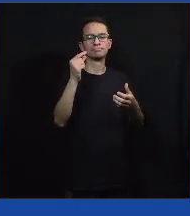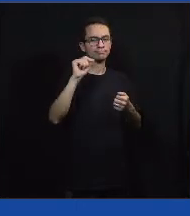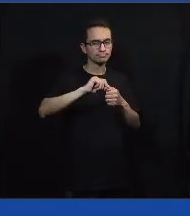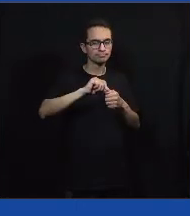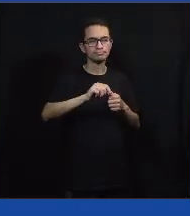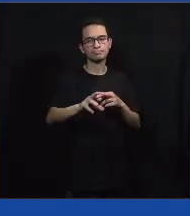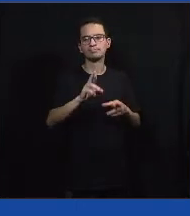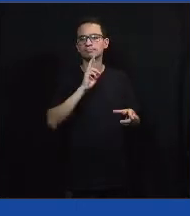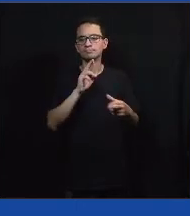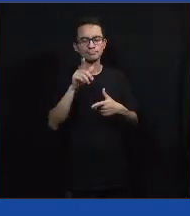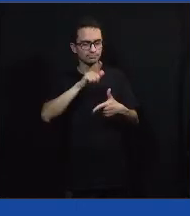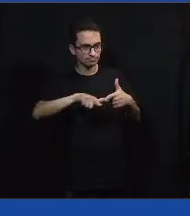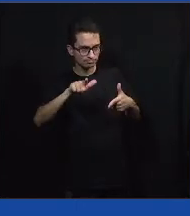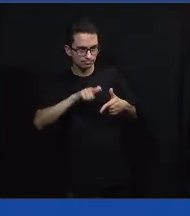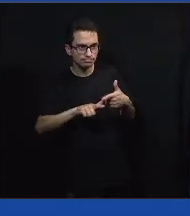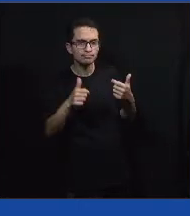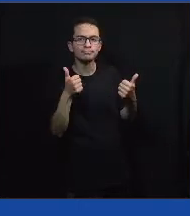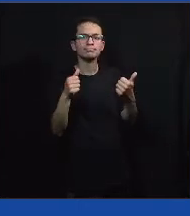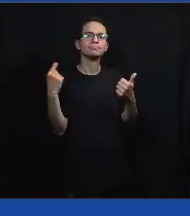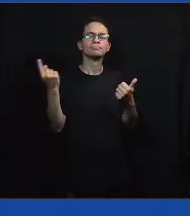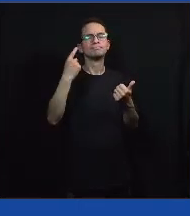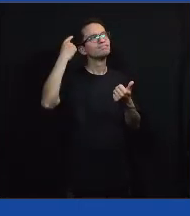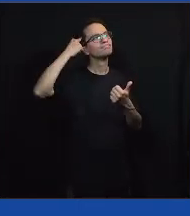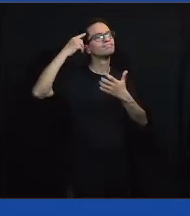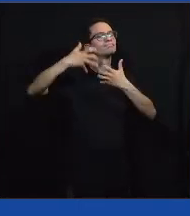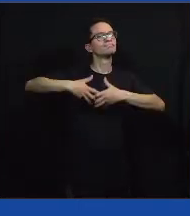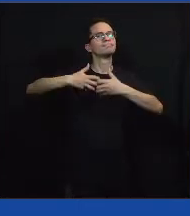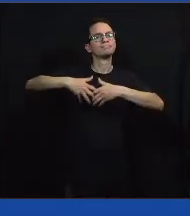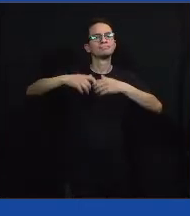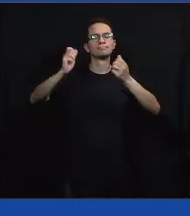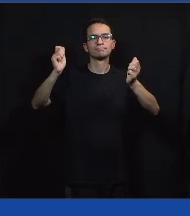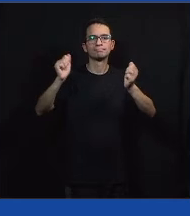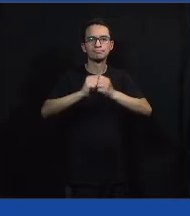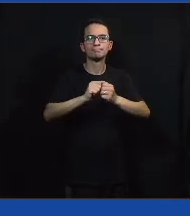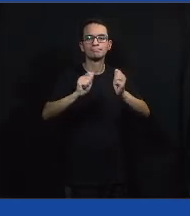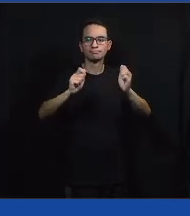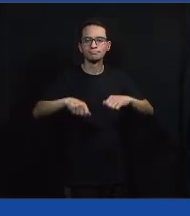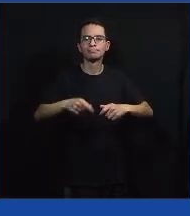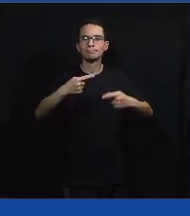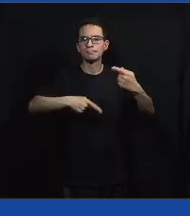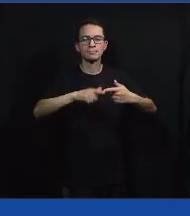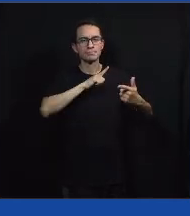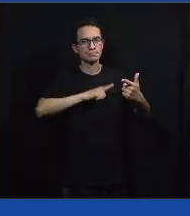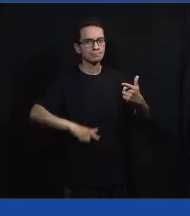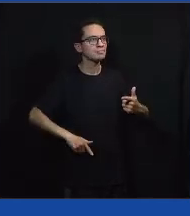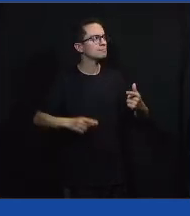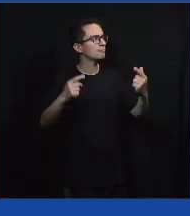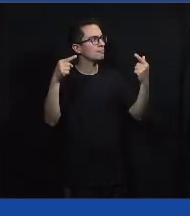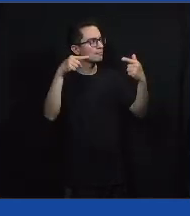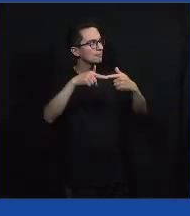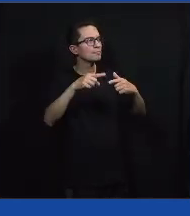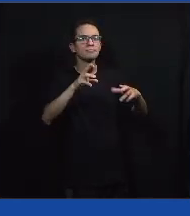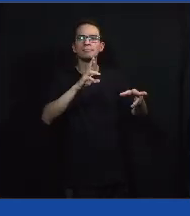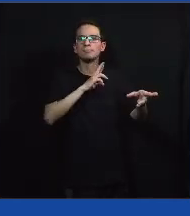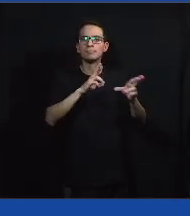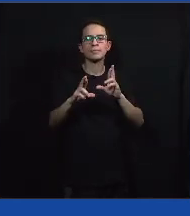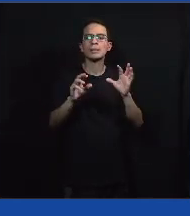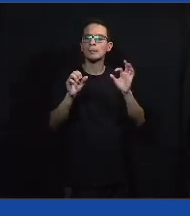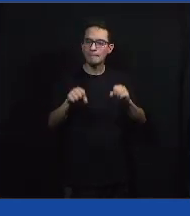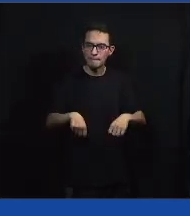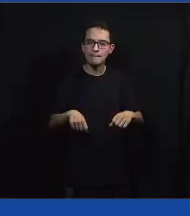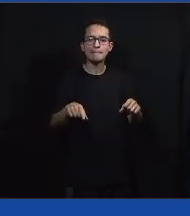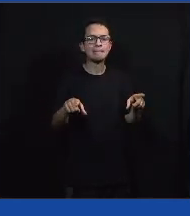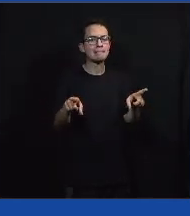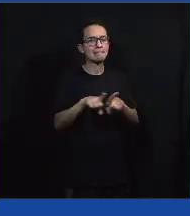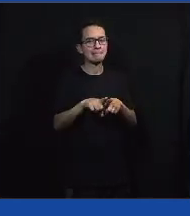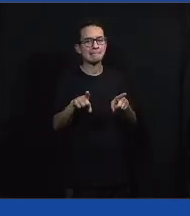esse problema para a gente pensar em como desenvolver a nossa política pública. Então, agora, pensar em solução mesmo, né, pessoal? Com base